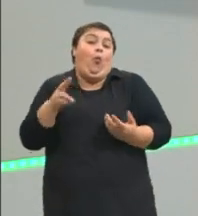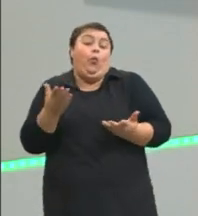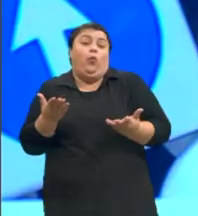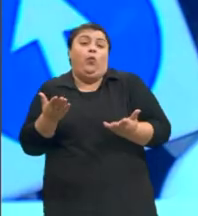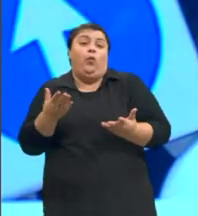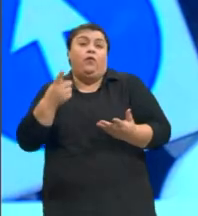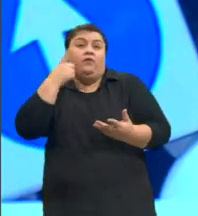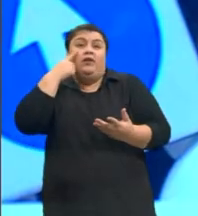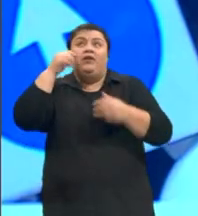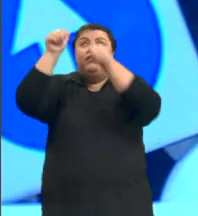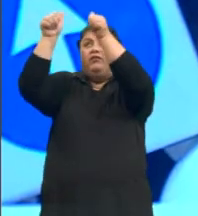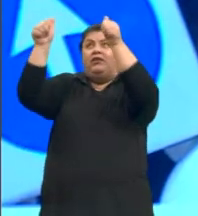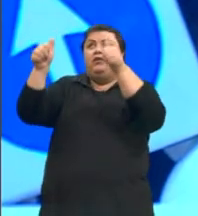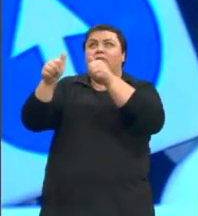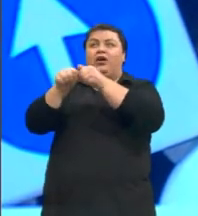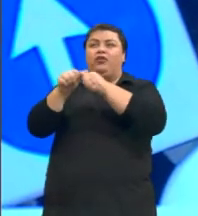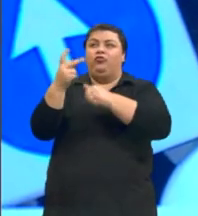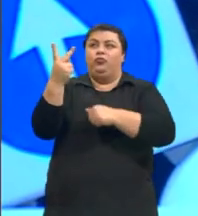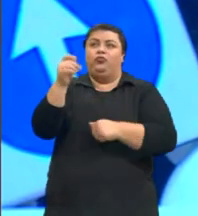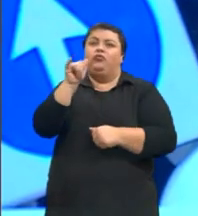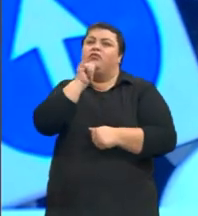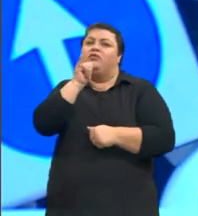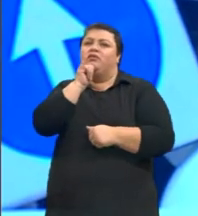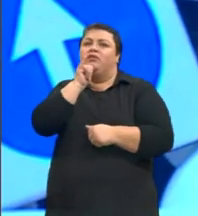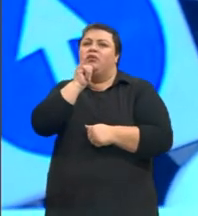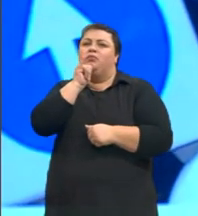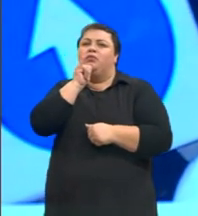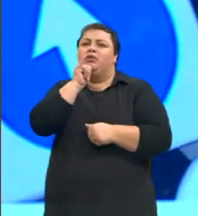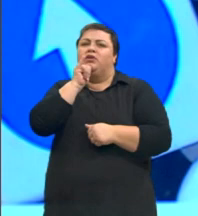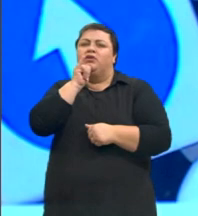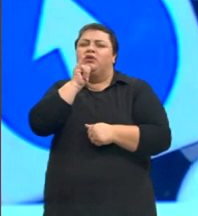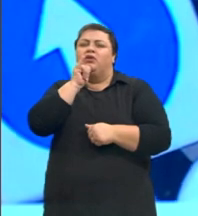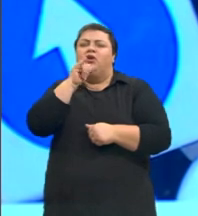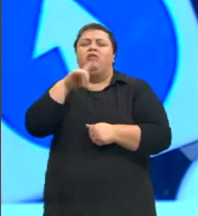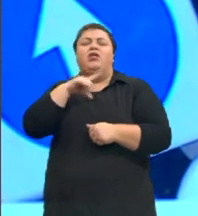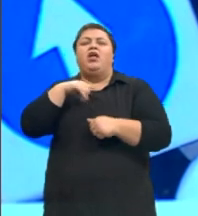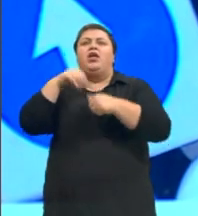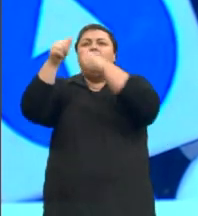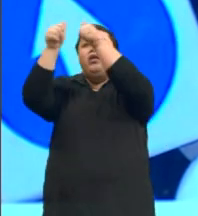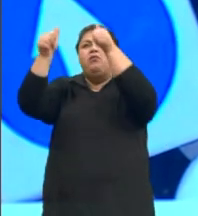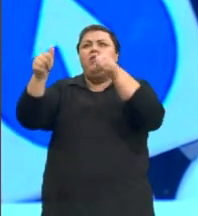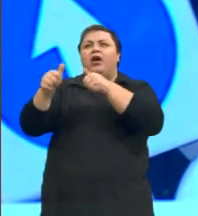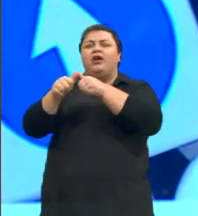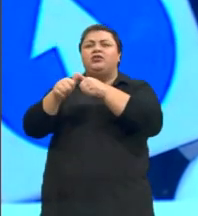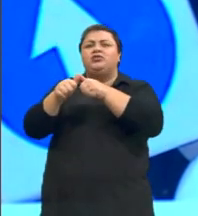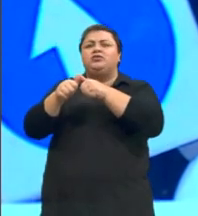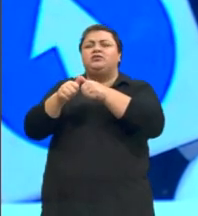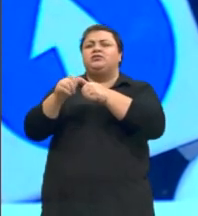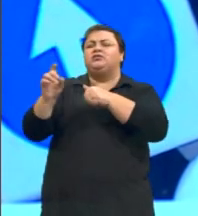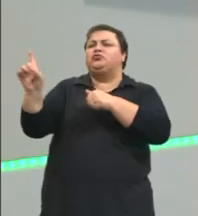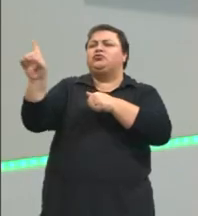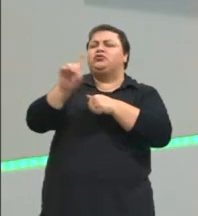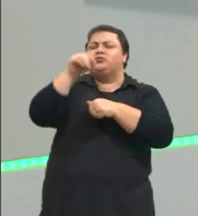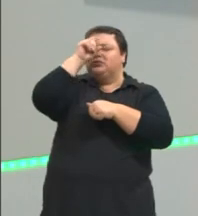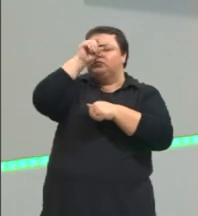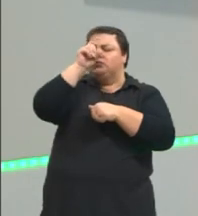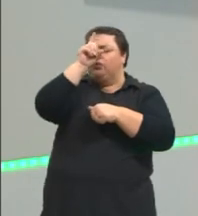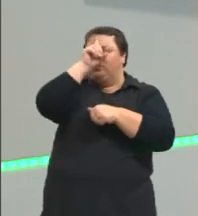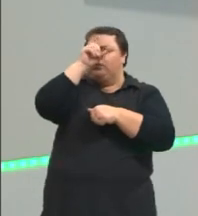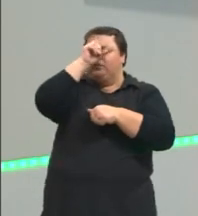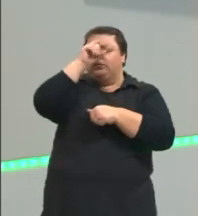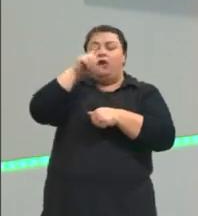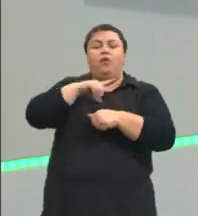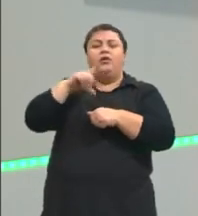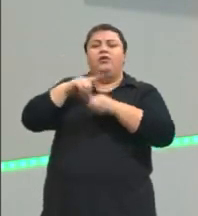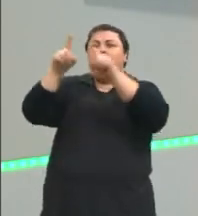nessa imagem aqui como dois exemplos, determinadas imagens. Se eu chego, por exemplo, num hospital e tem